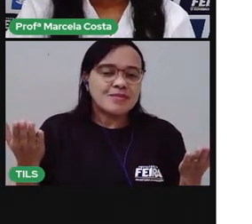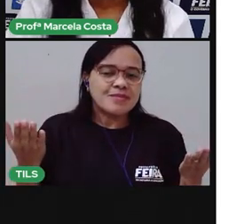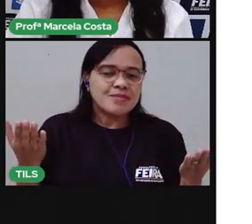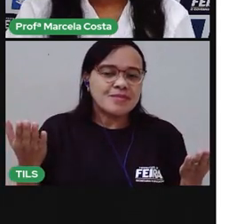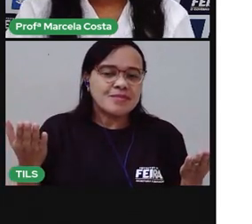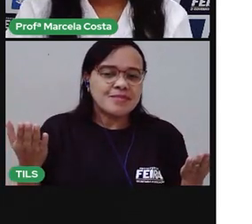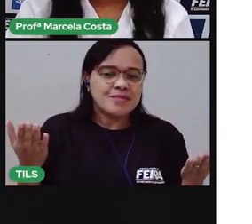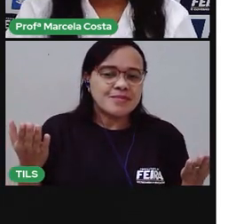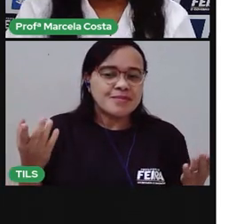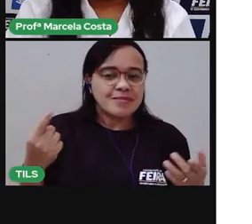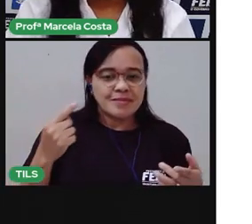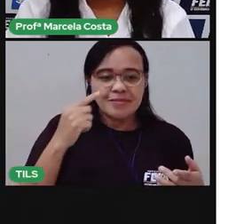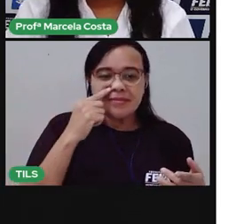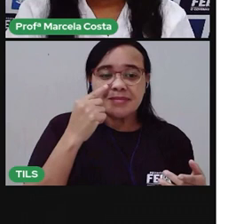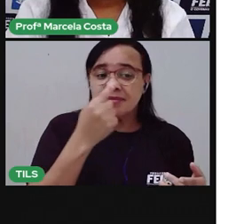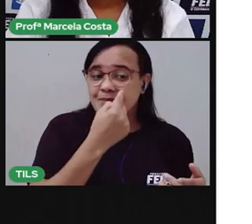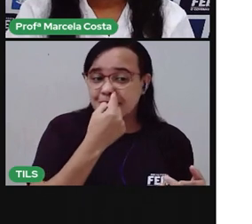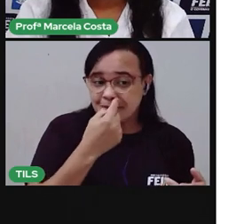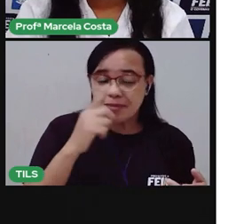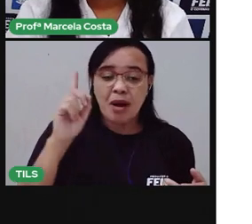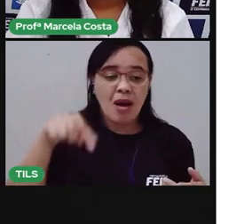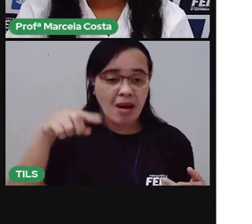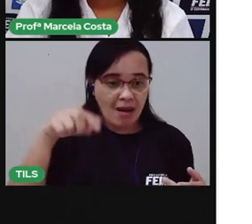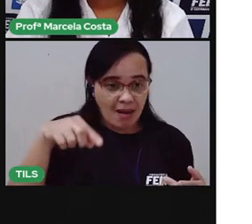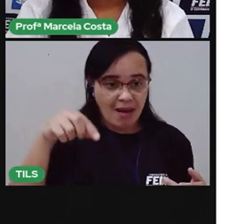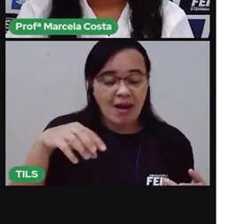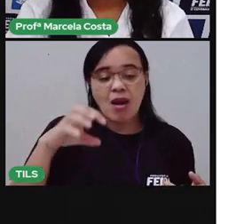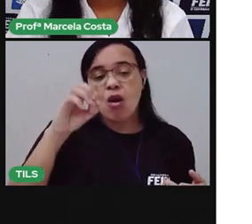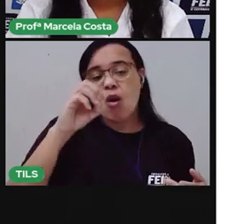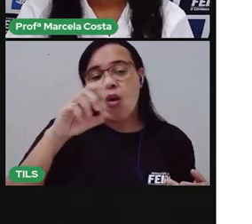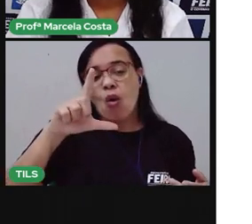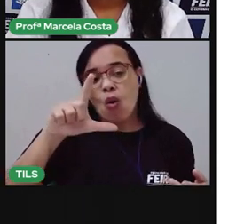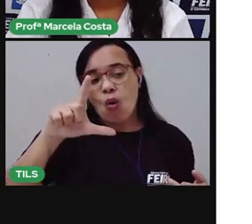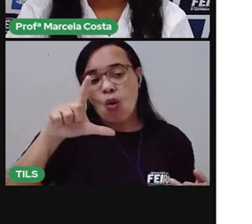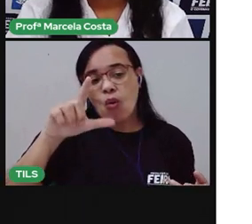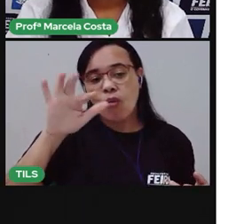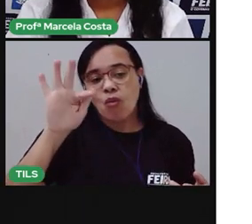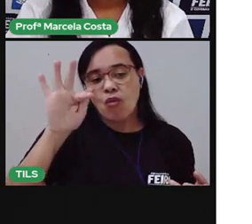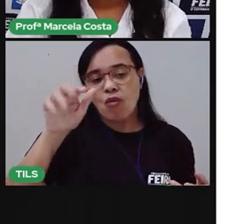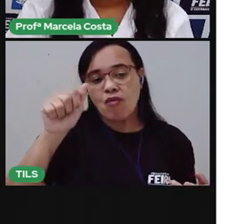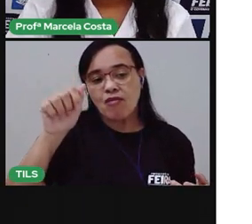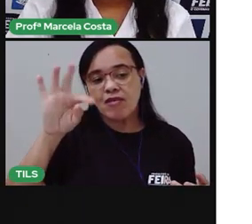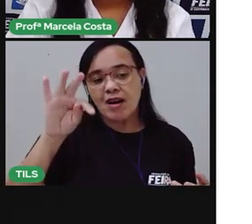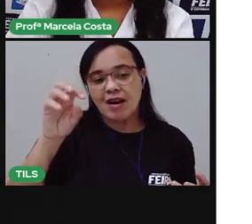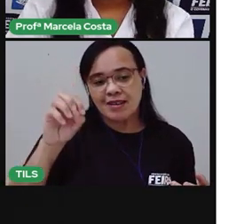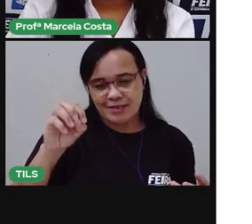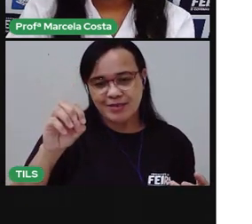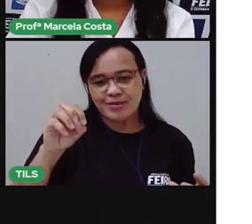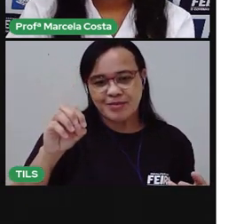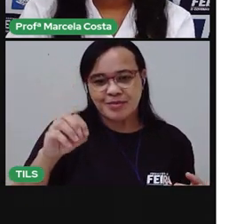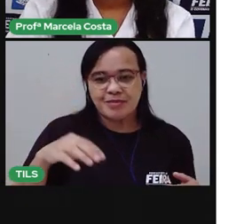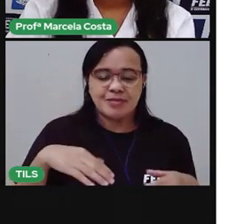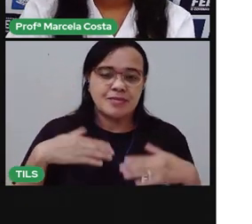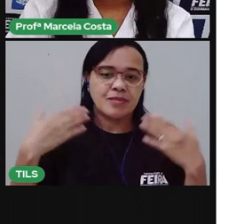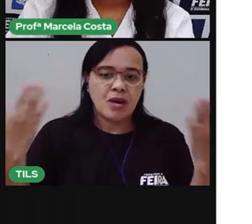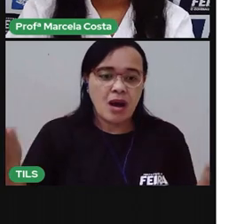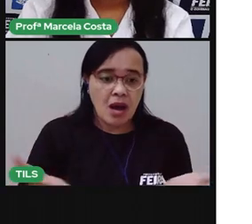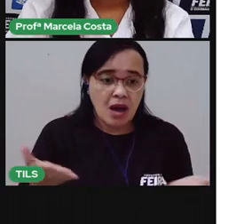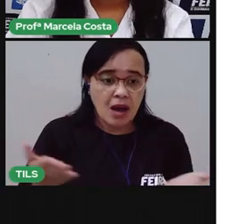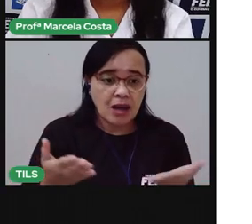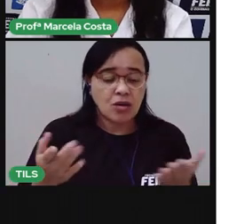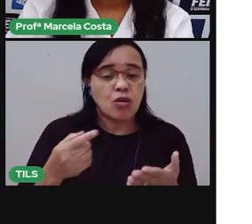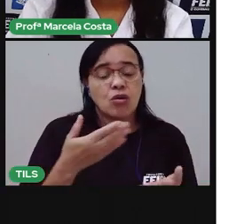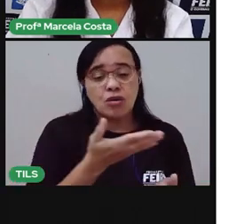O olfato, não é isso? Olfato. Olfato. Agora, crianças, você